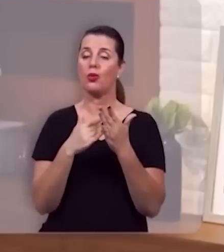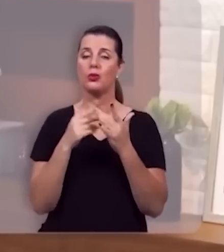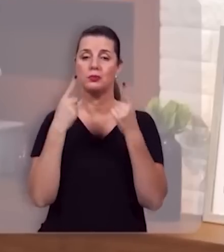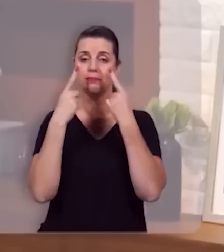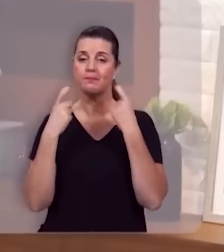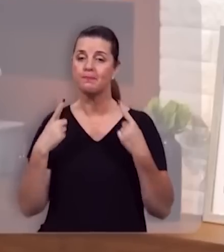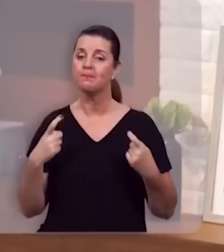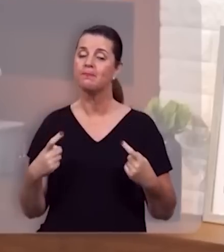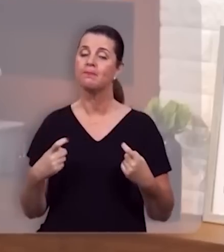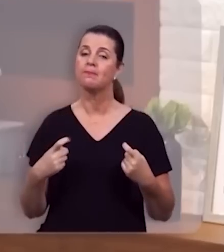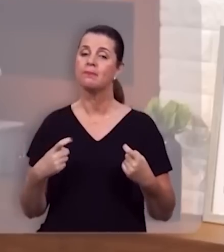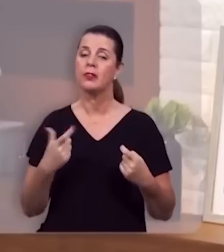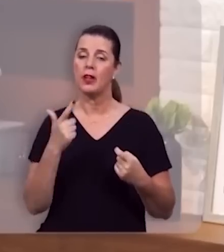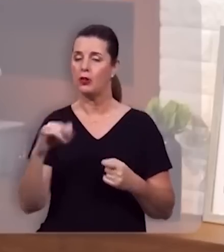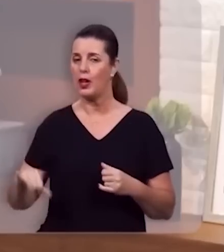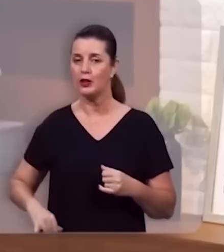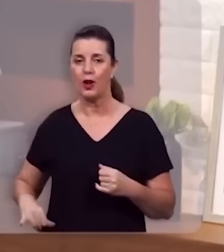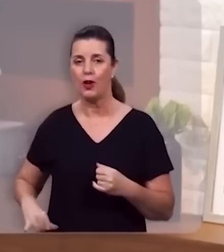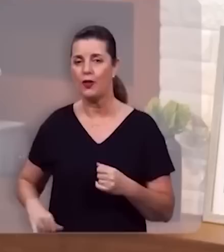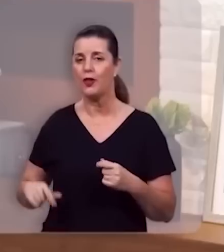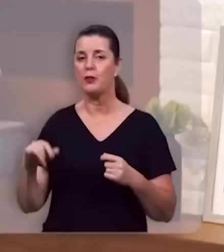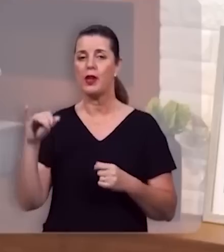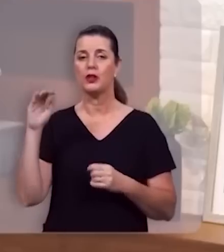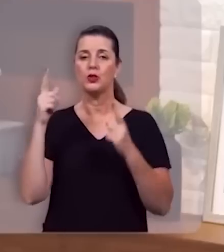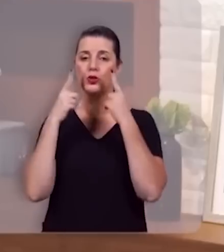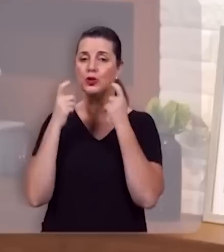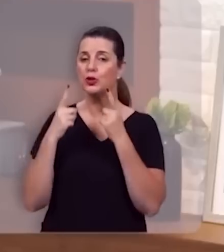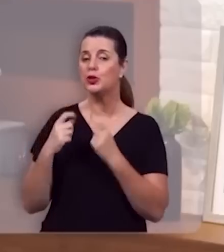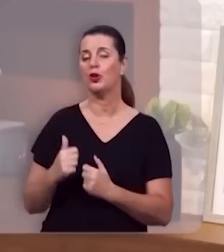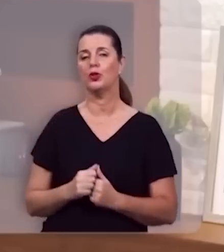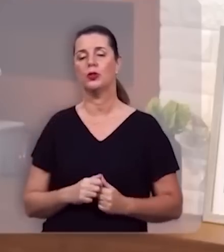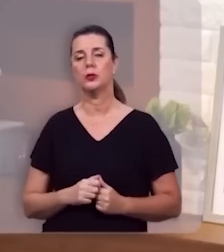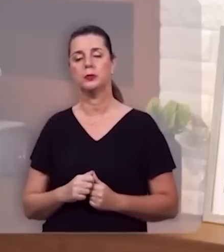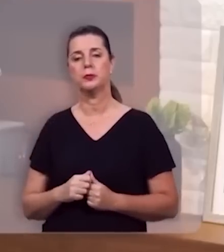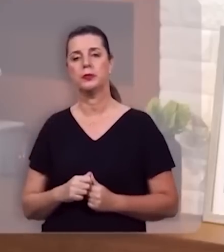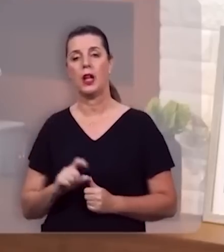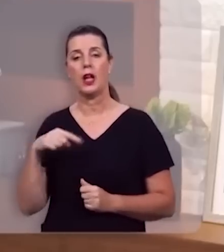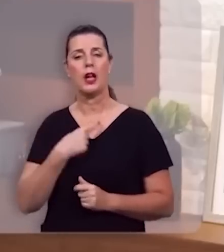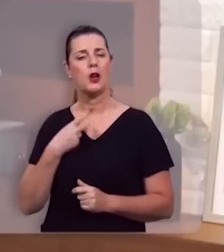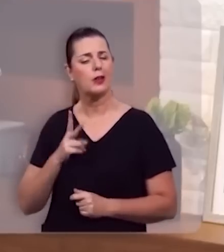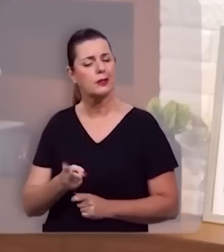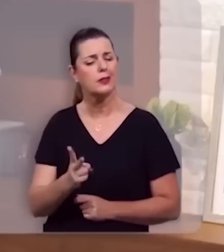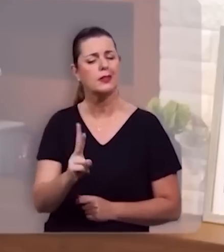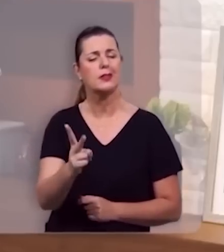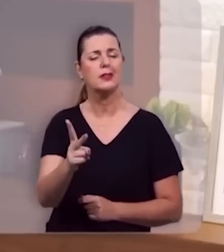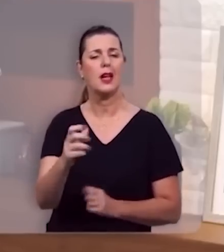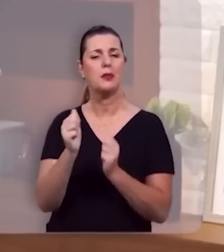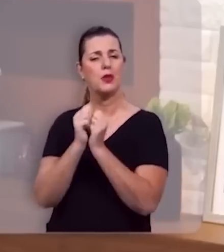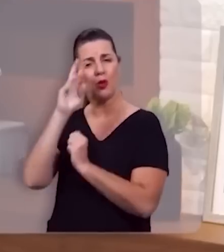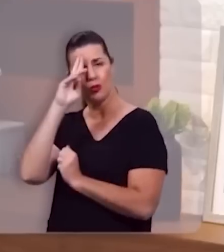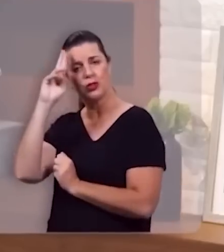lágrima. Já não haverá dor, nem pranto, nem luto. E então nós estaremos para sempre com o senhor.